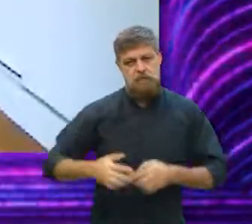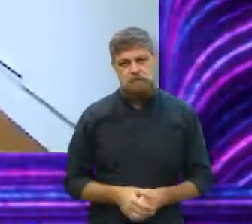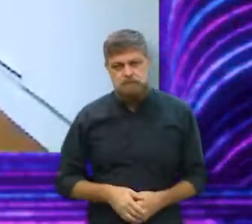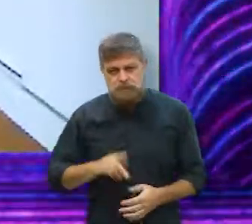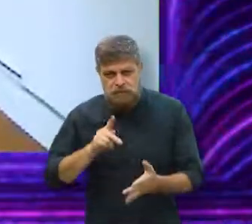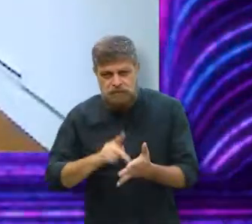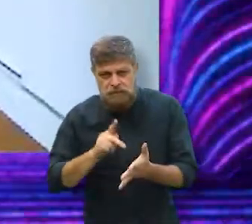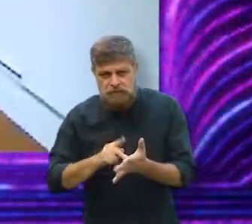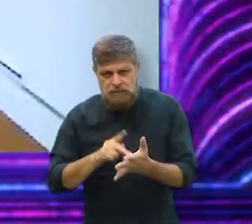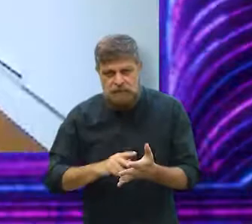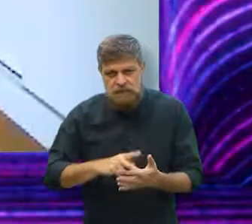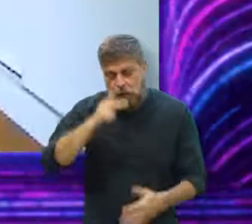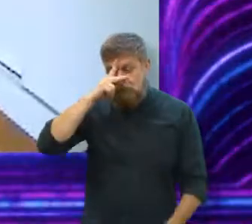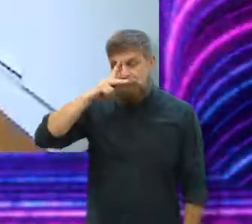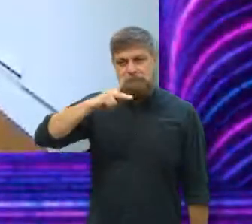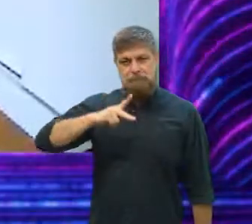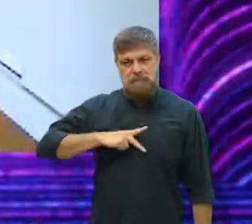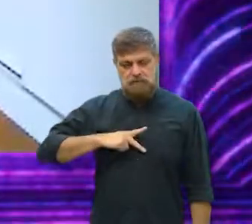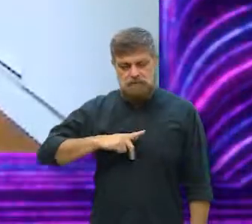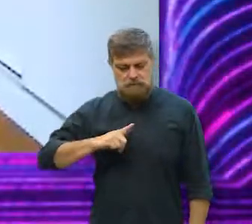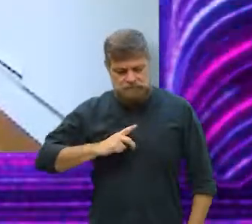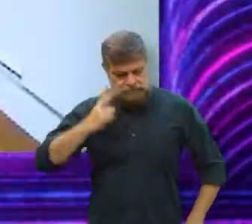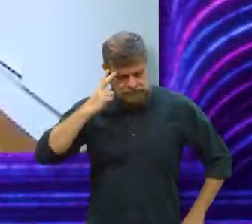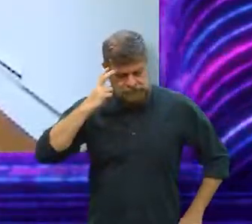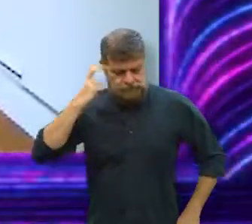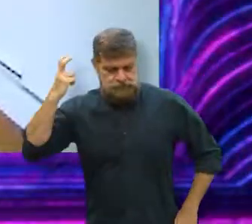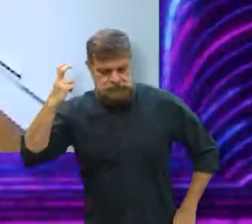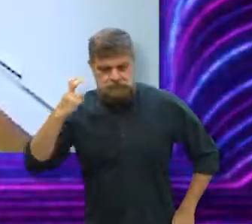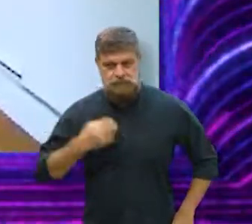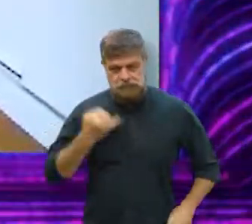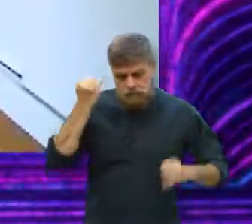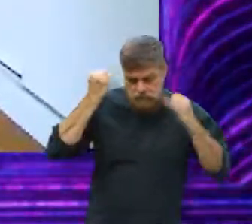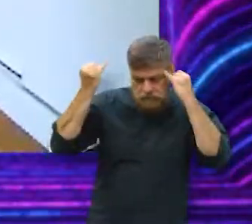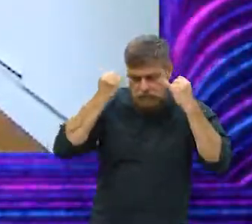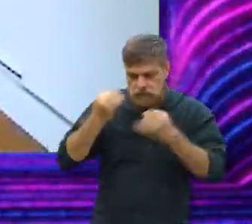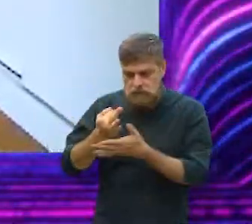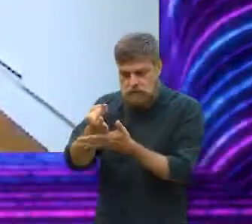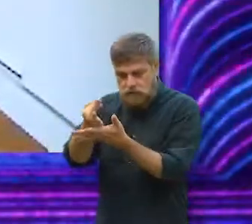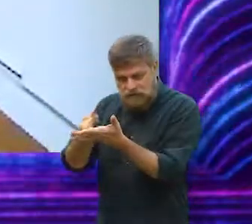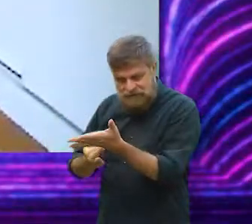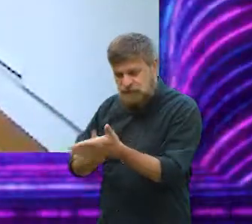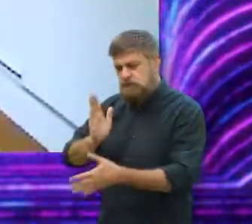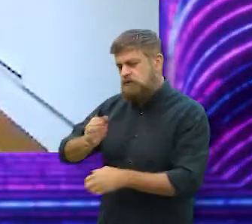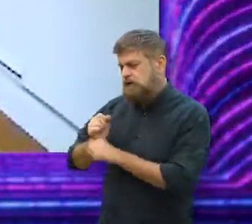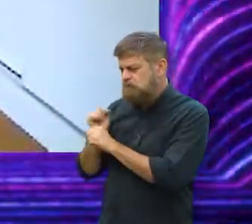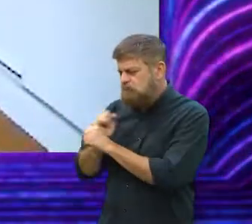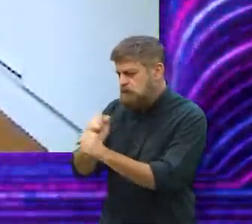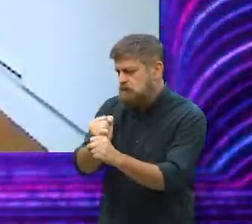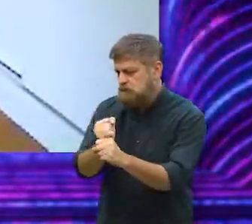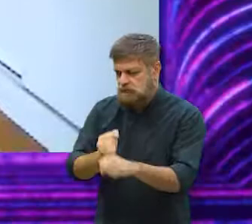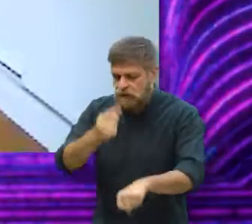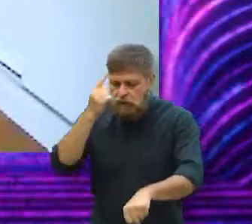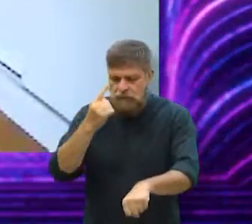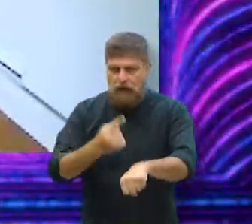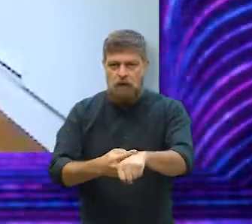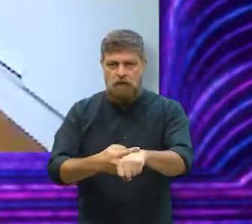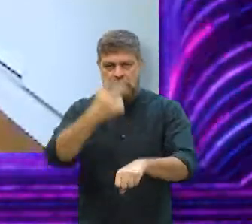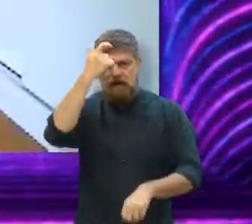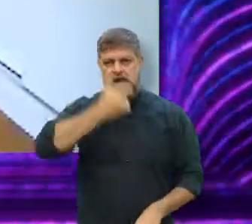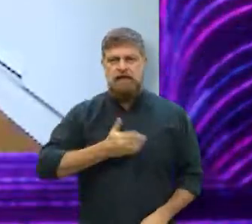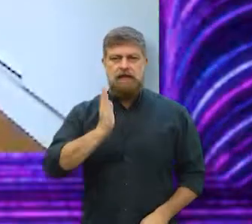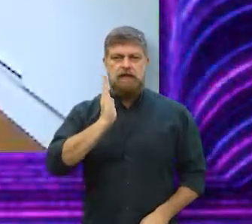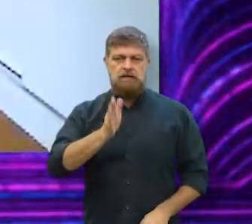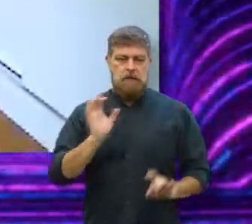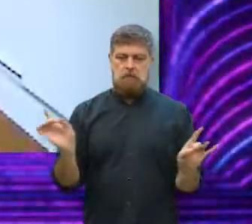de verdade muito mais pessoais, desafios criativos, sabe? Assim, eu sou roteirista há muitos anos e chega uma hora, não estou dizendo,